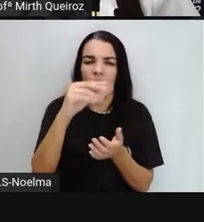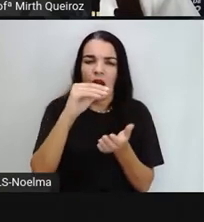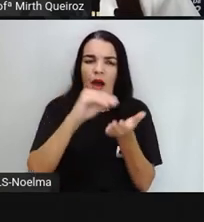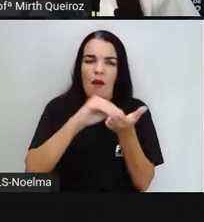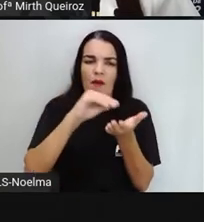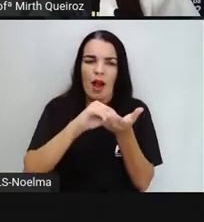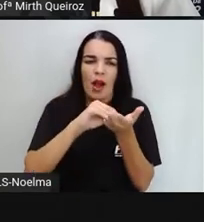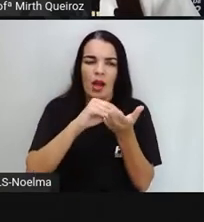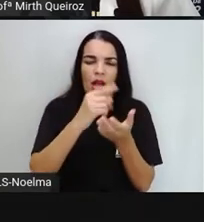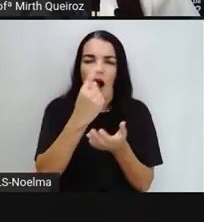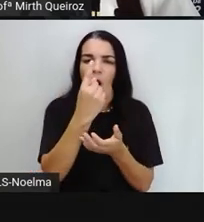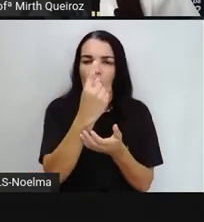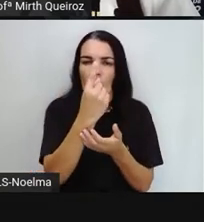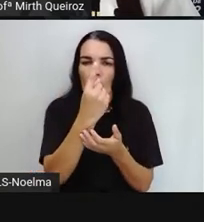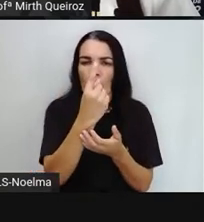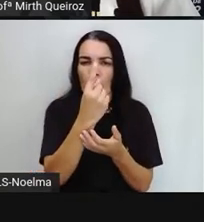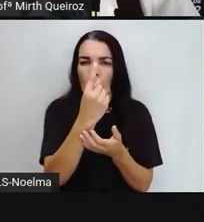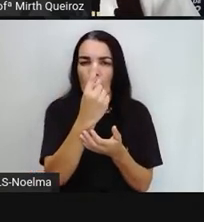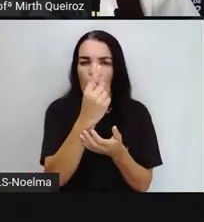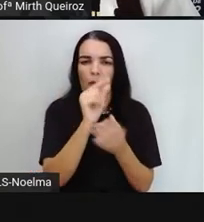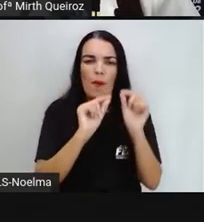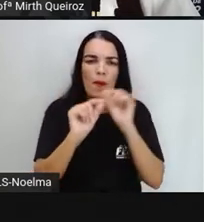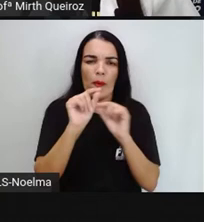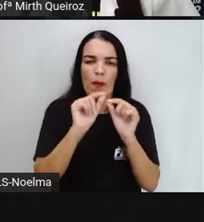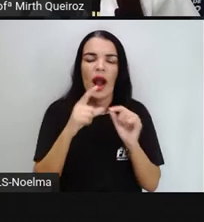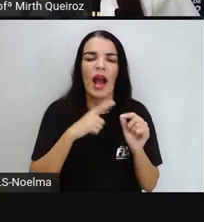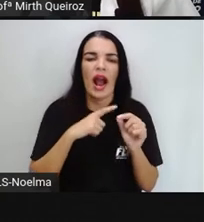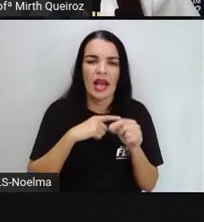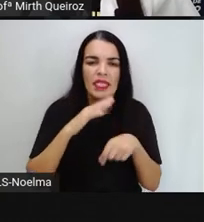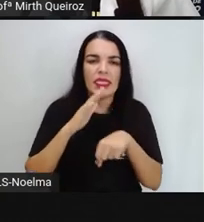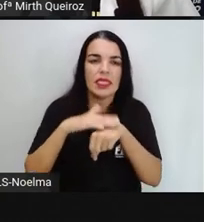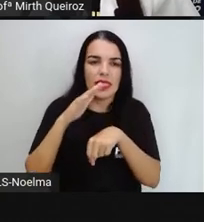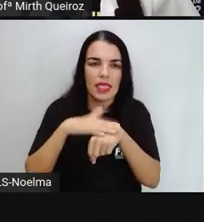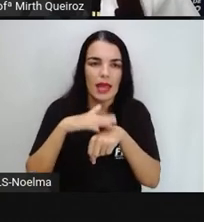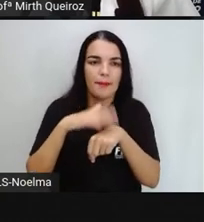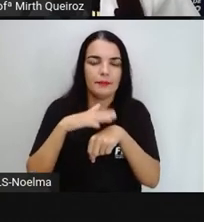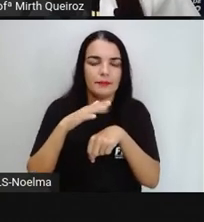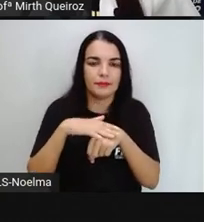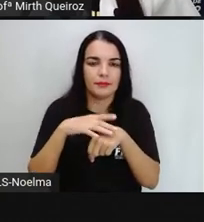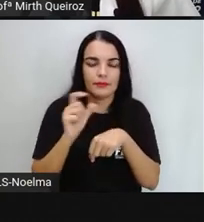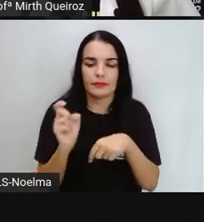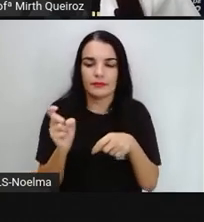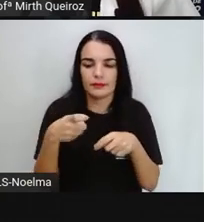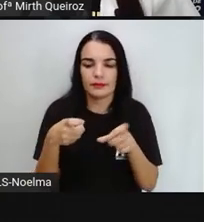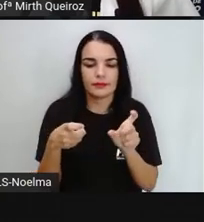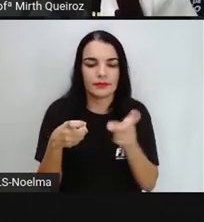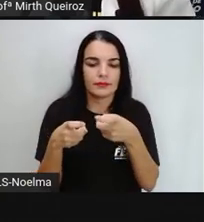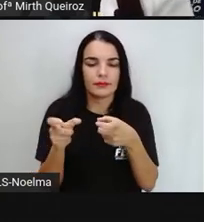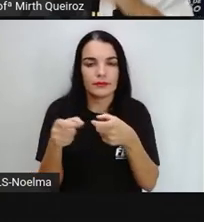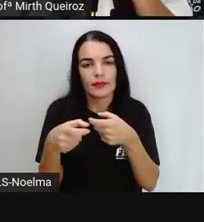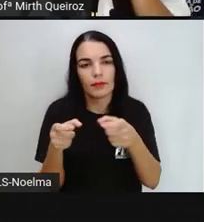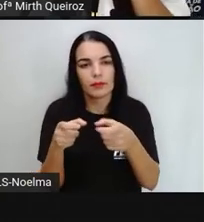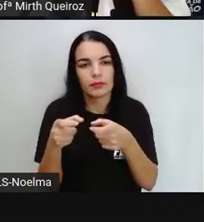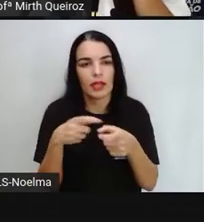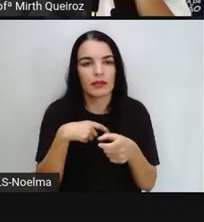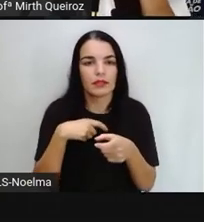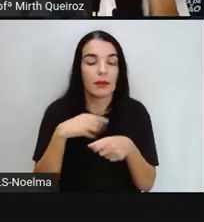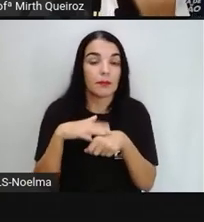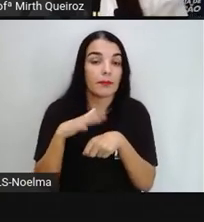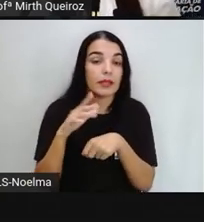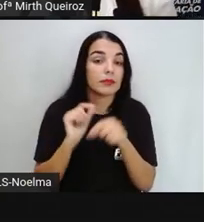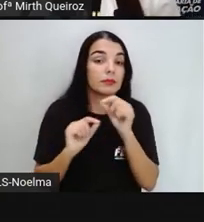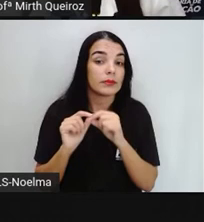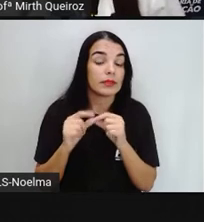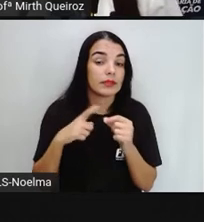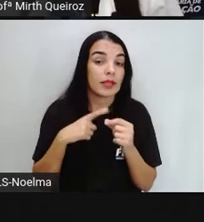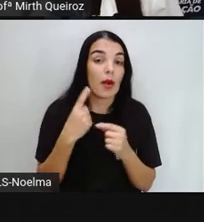Seis peças. Aqui nessas outras nós temos mais peças. Por que, Pró, que essas outras aí estão com mais peças? Porque